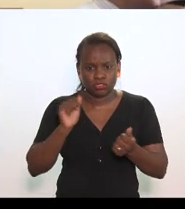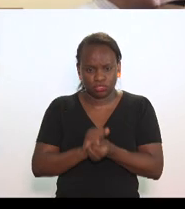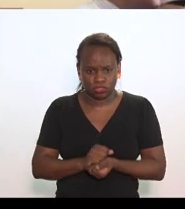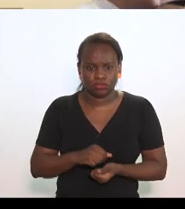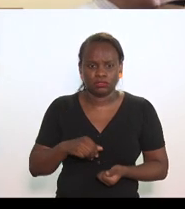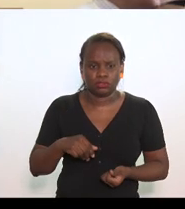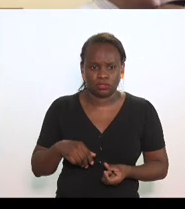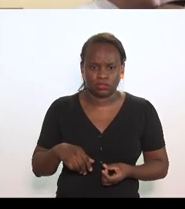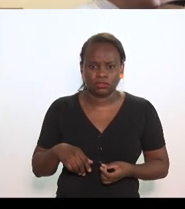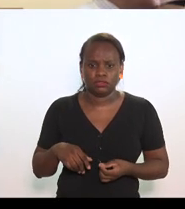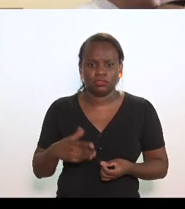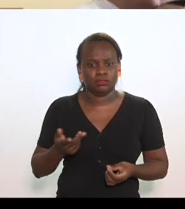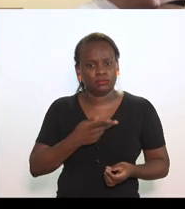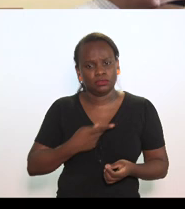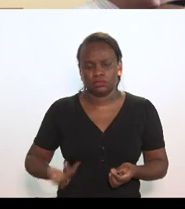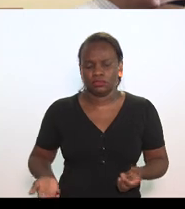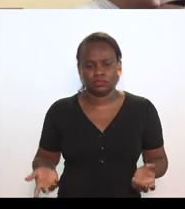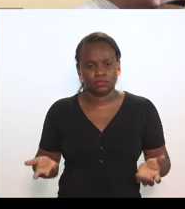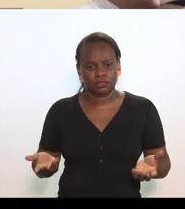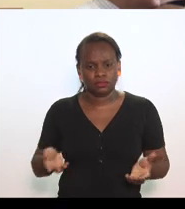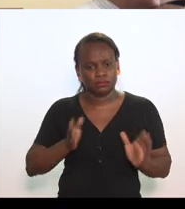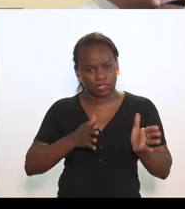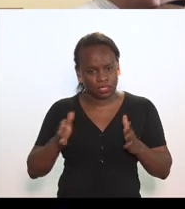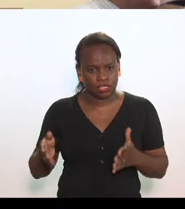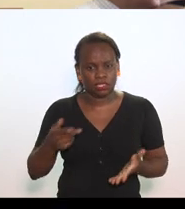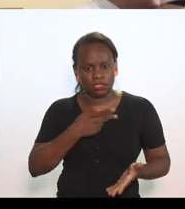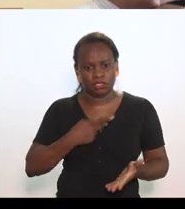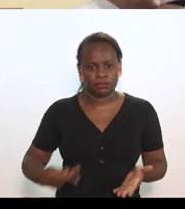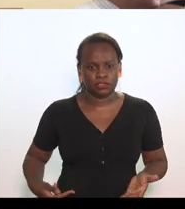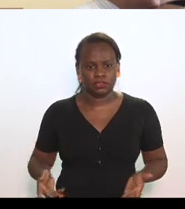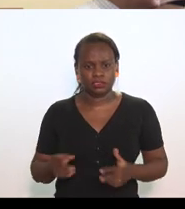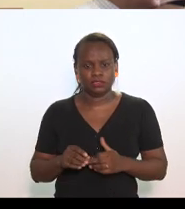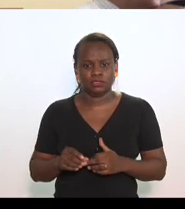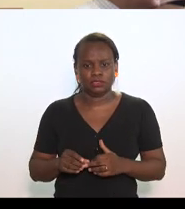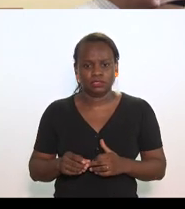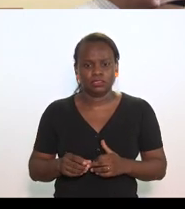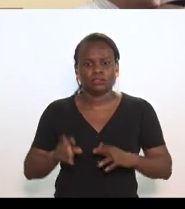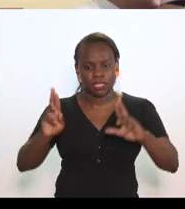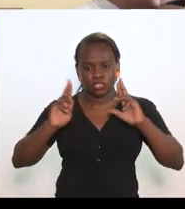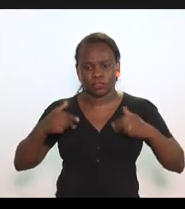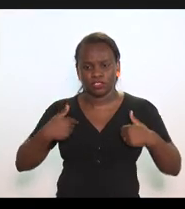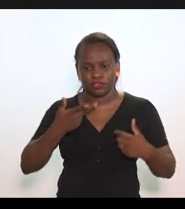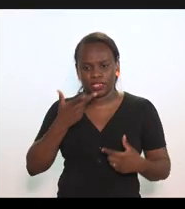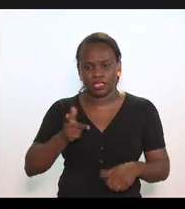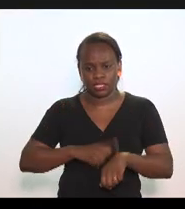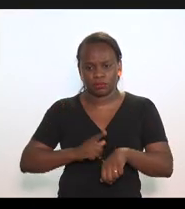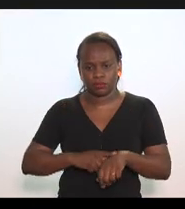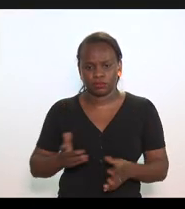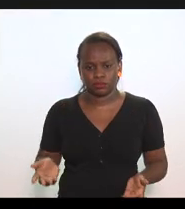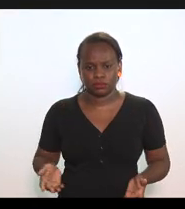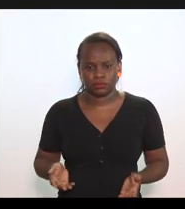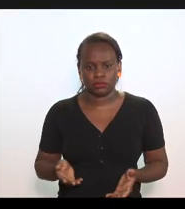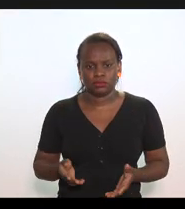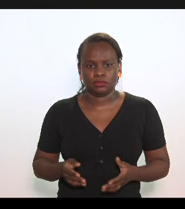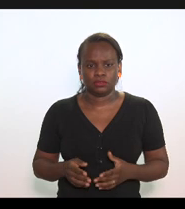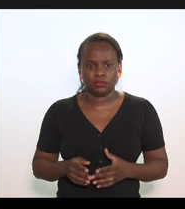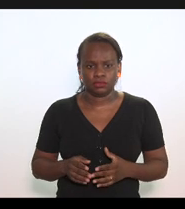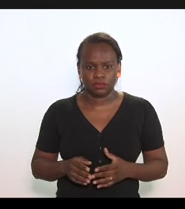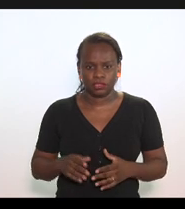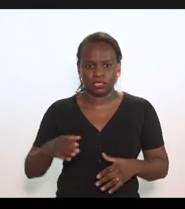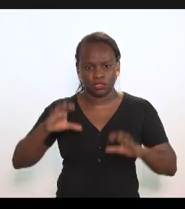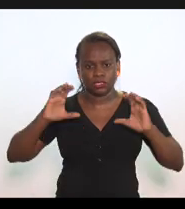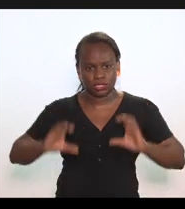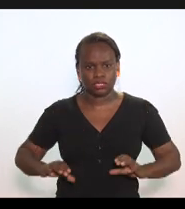a maçã presidente pela ordem presidente respeite o meu direito de fala presidente eu sou uma cidadão